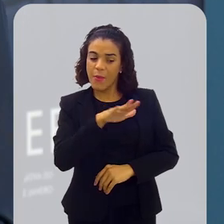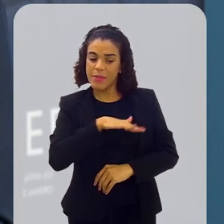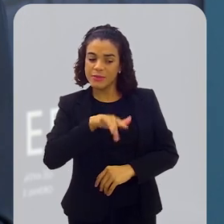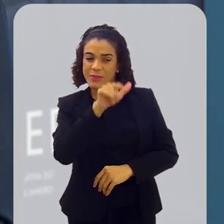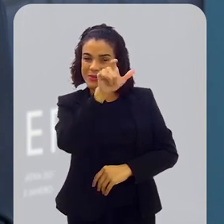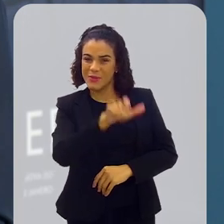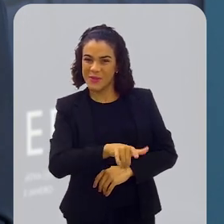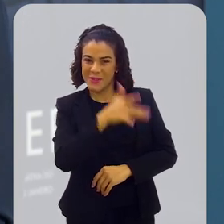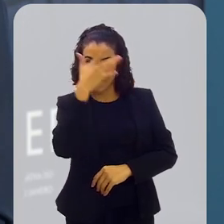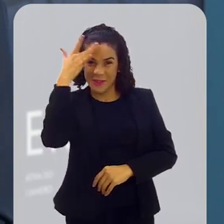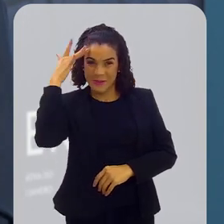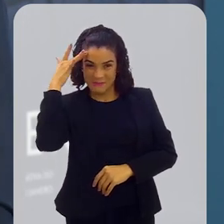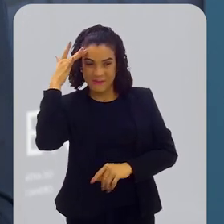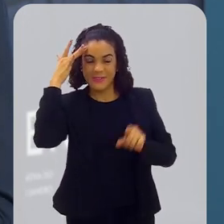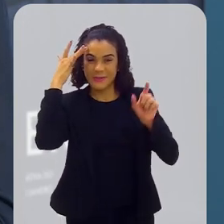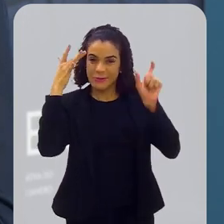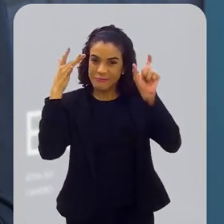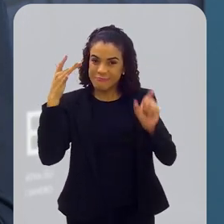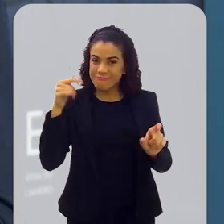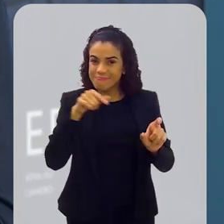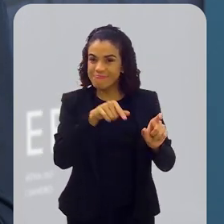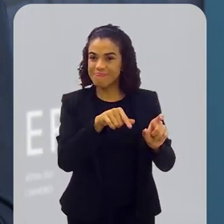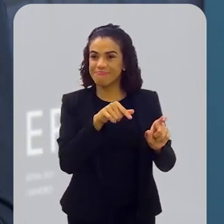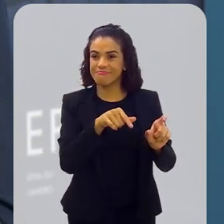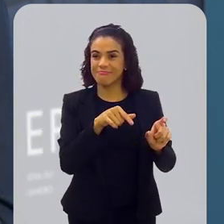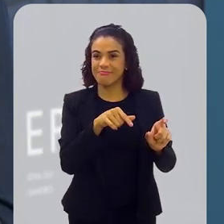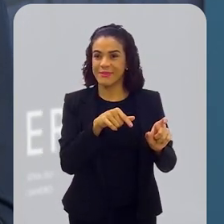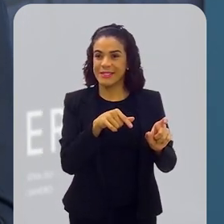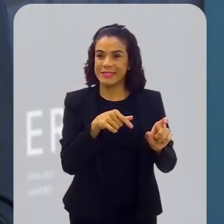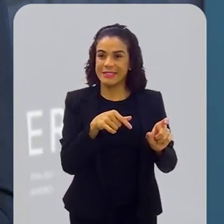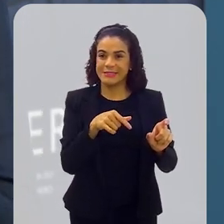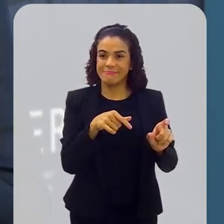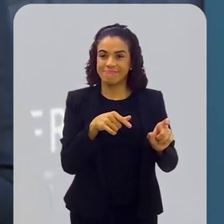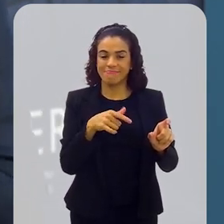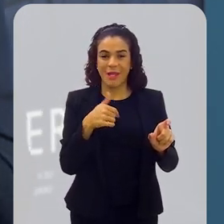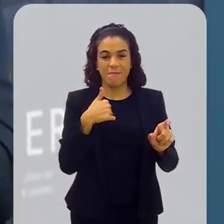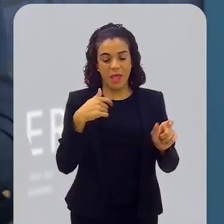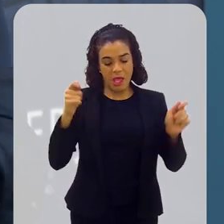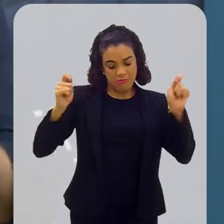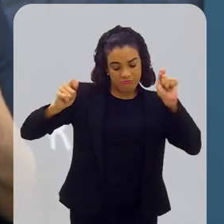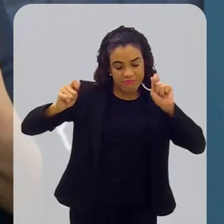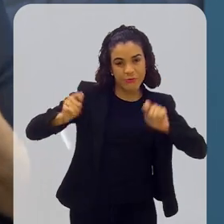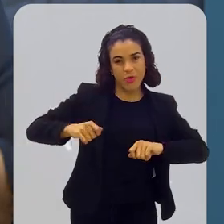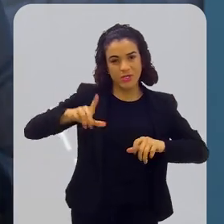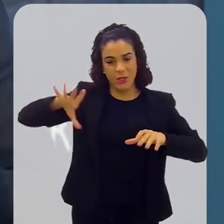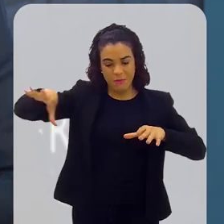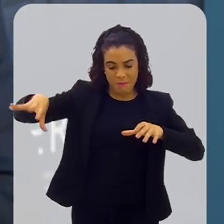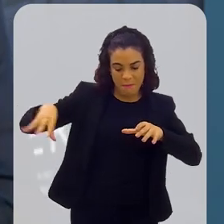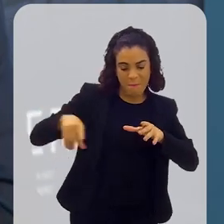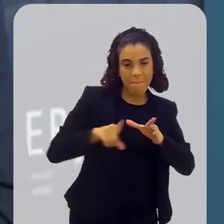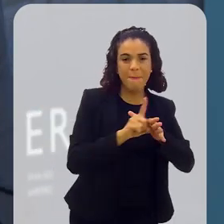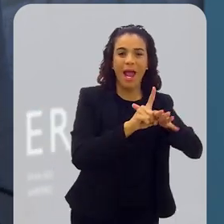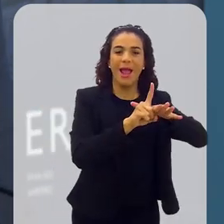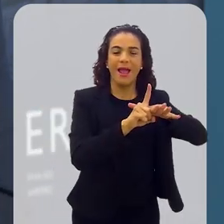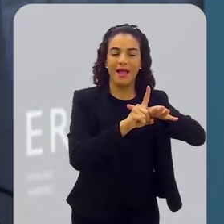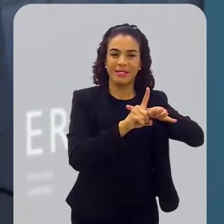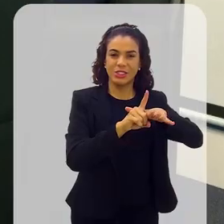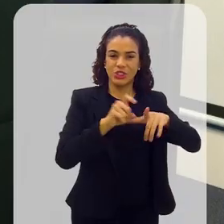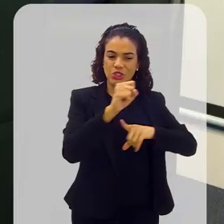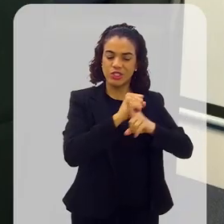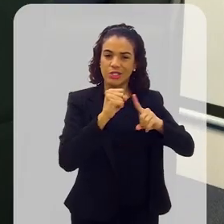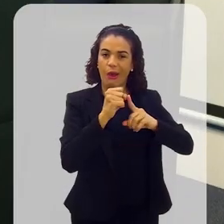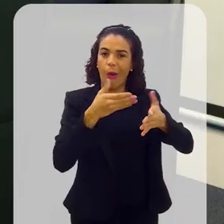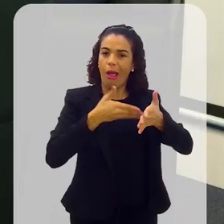questão naquele indivíduo onde a sua plena condição de estar ali inserido num contexto